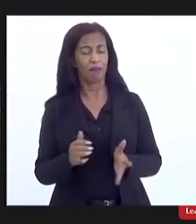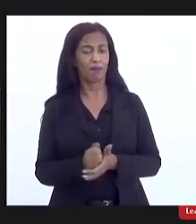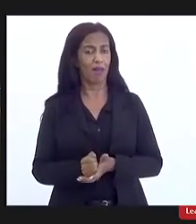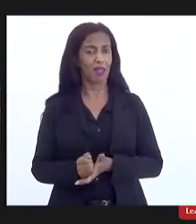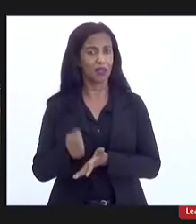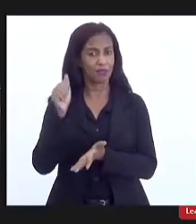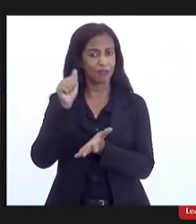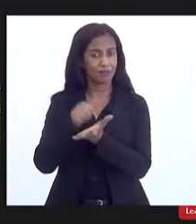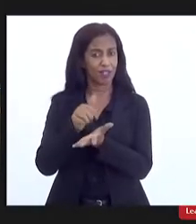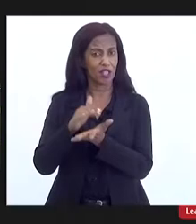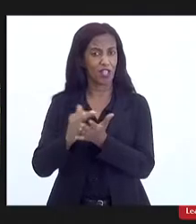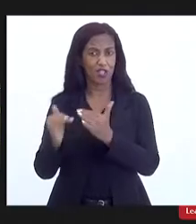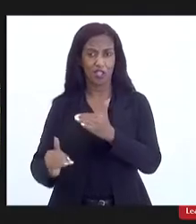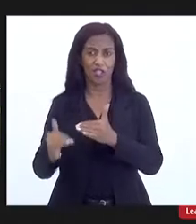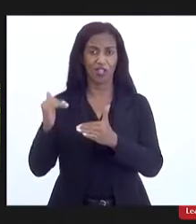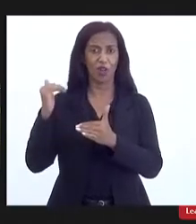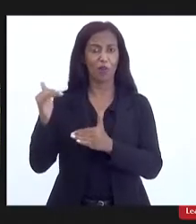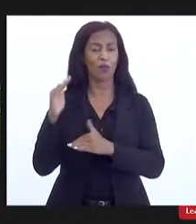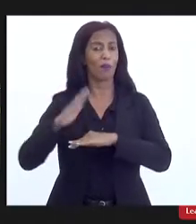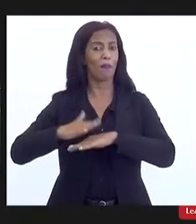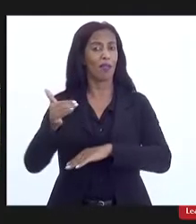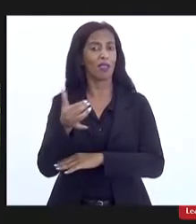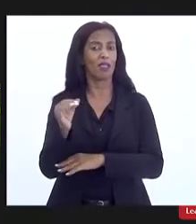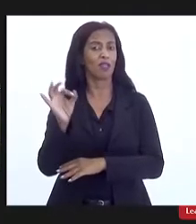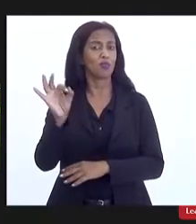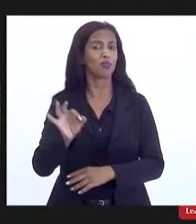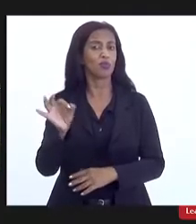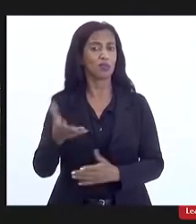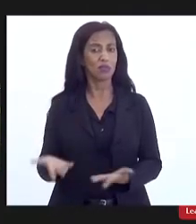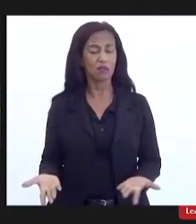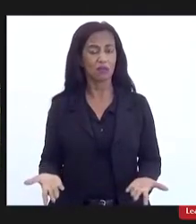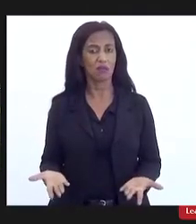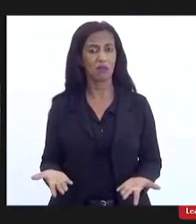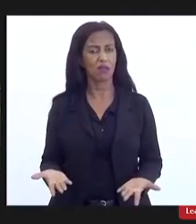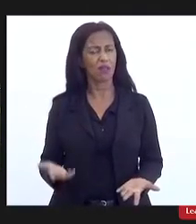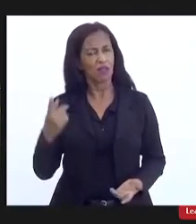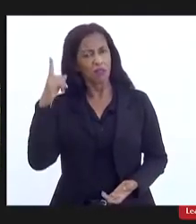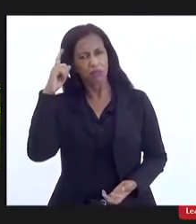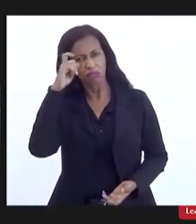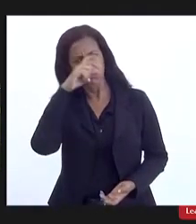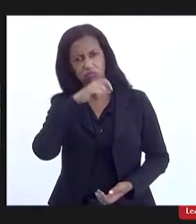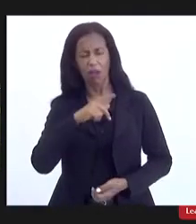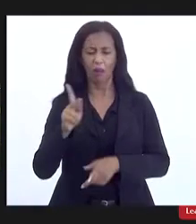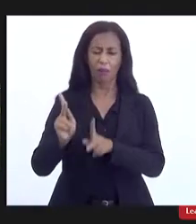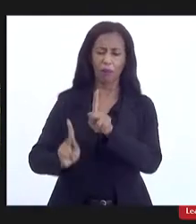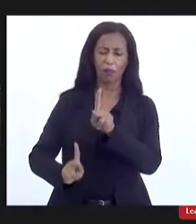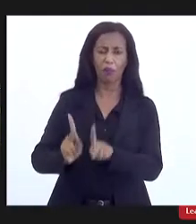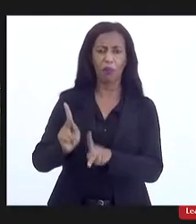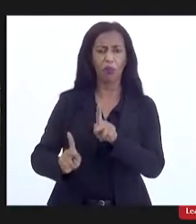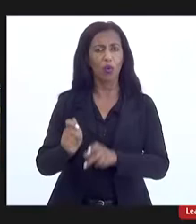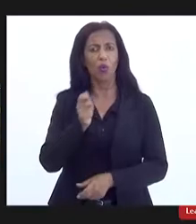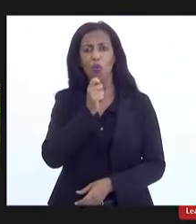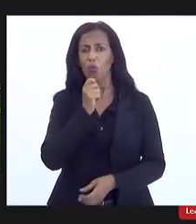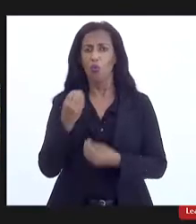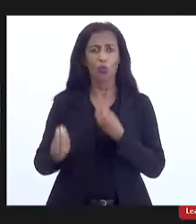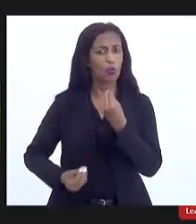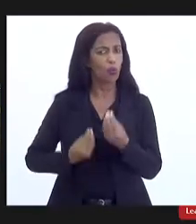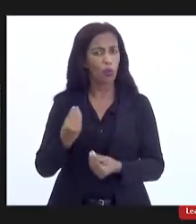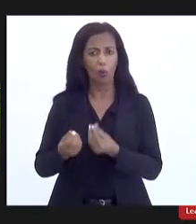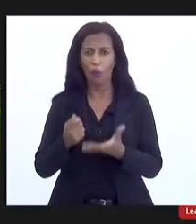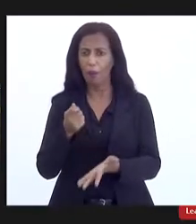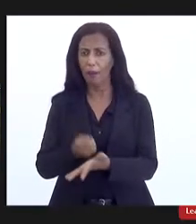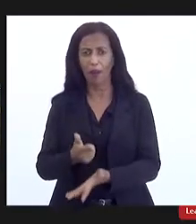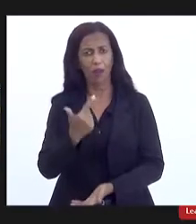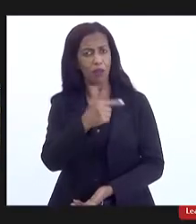tarifa da água já aumentou em mais de 10%. Então, é muito cruel com uma população que não tem condição, que não